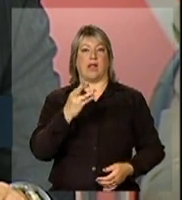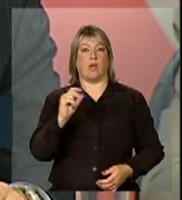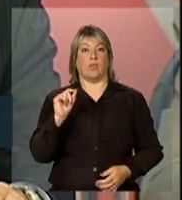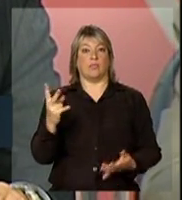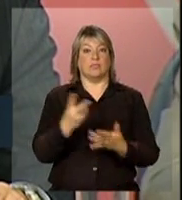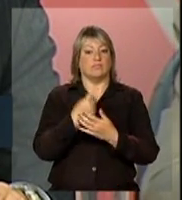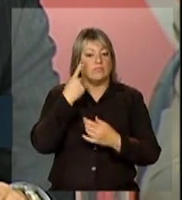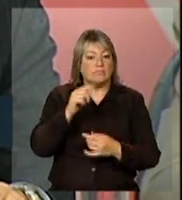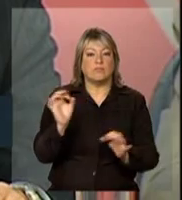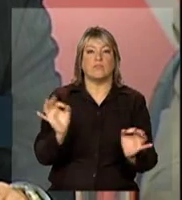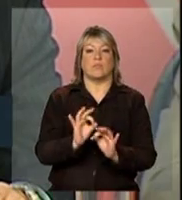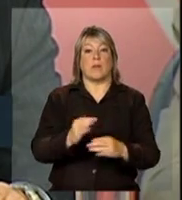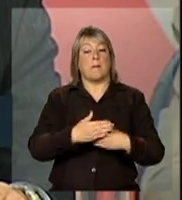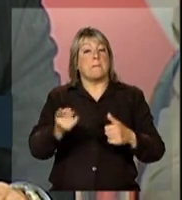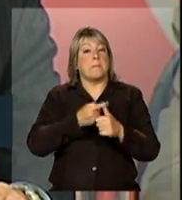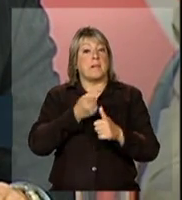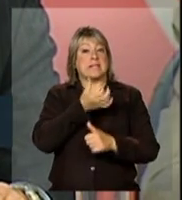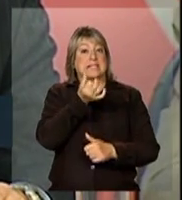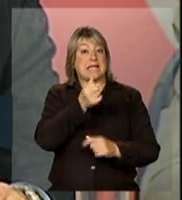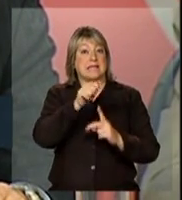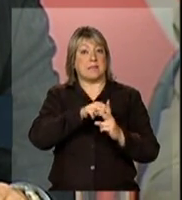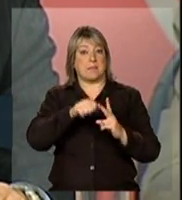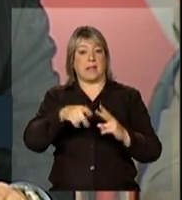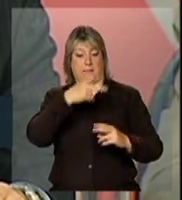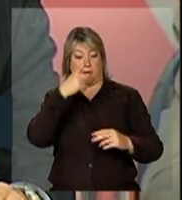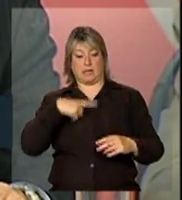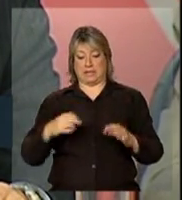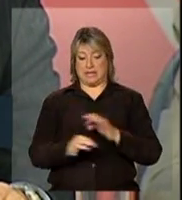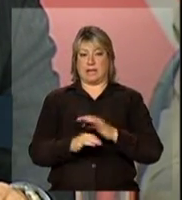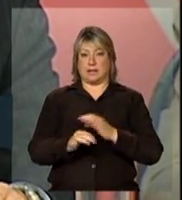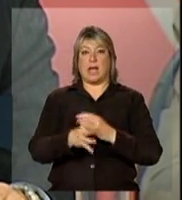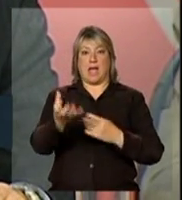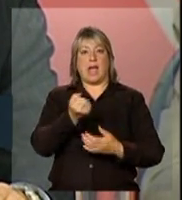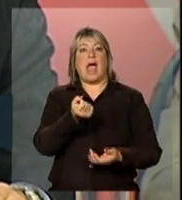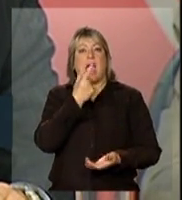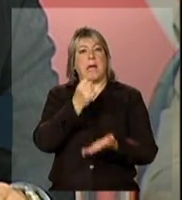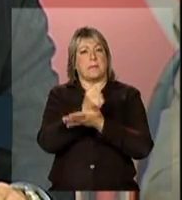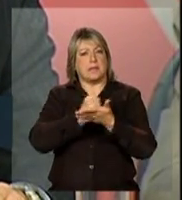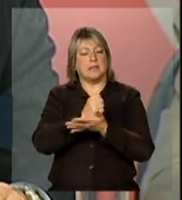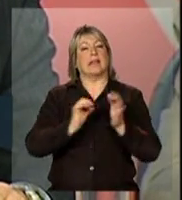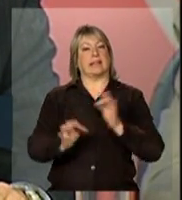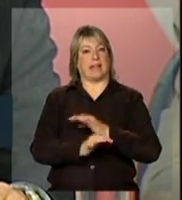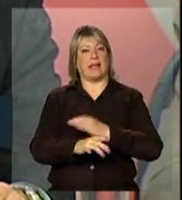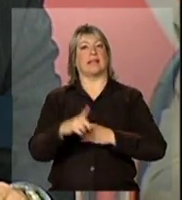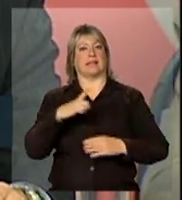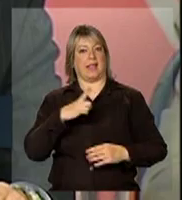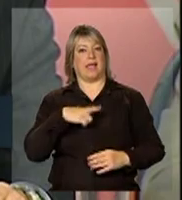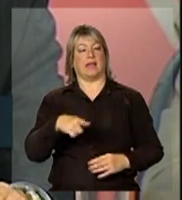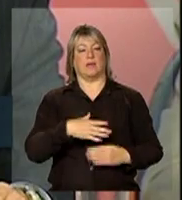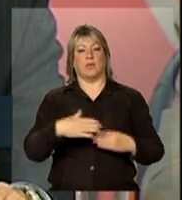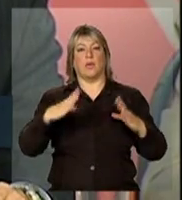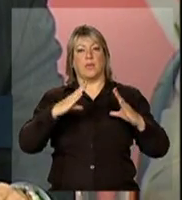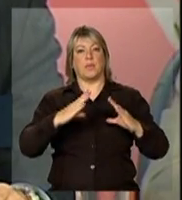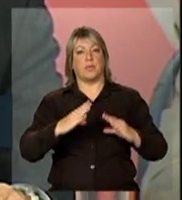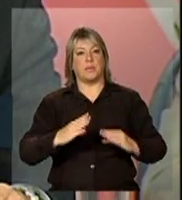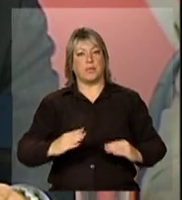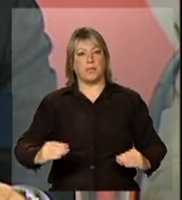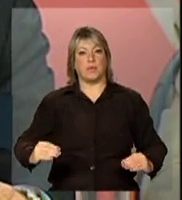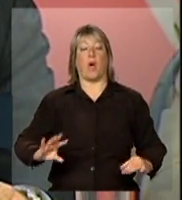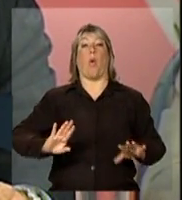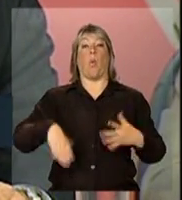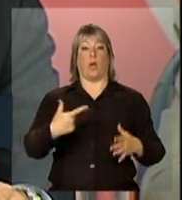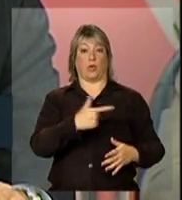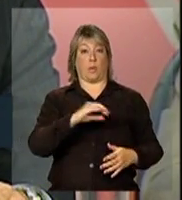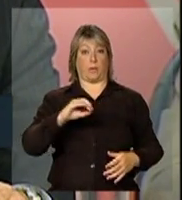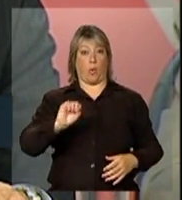nos primeiros seis meses. que mostra que as pessoas estão recebendo medicamentos e estão se tratando. Quando a pega o dado de 2008 também